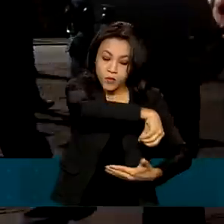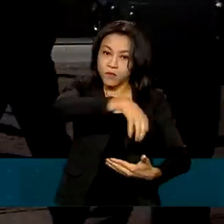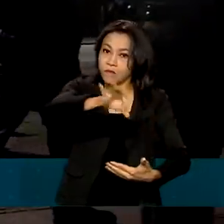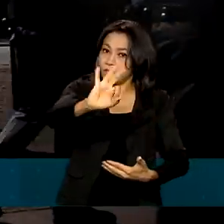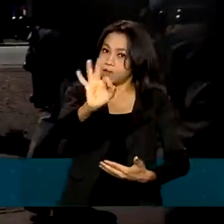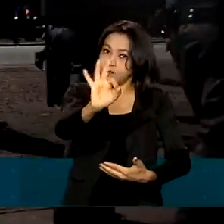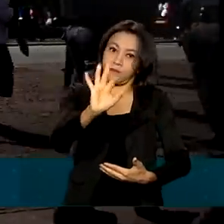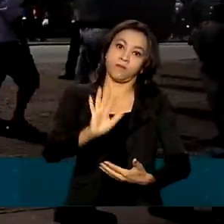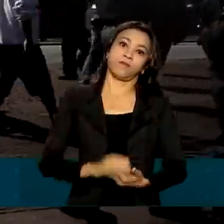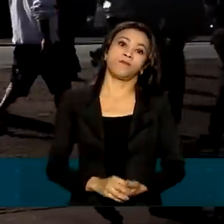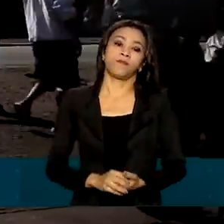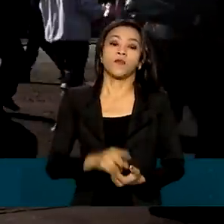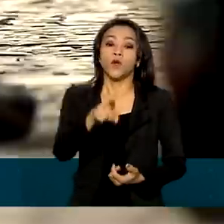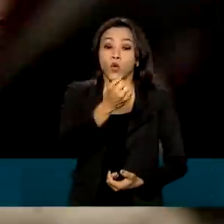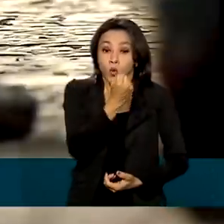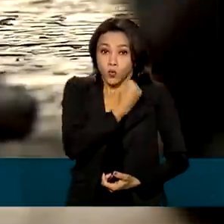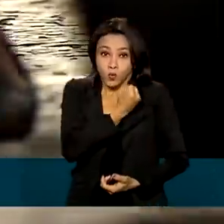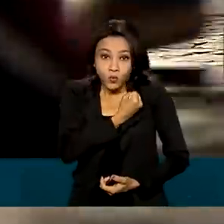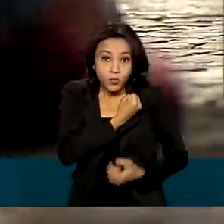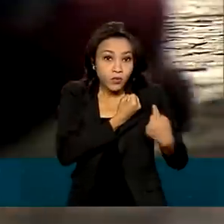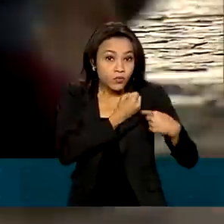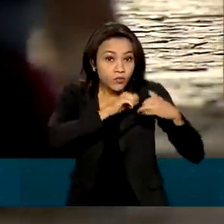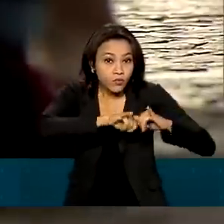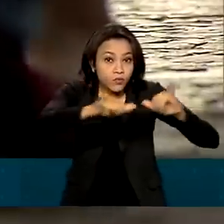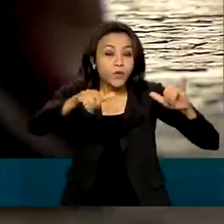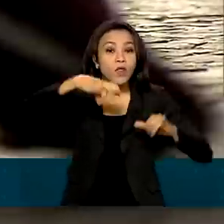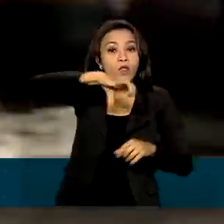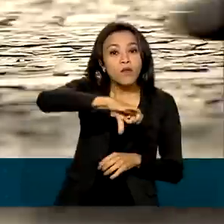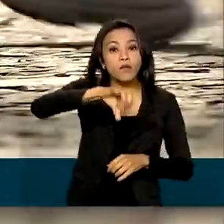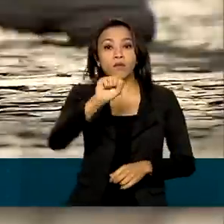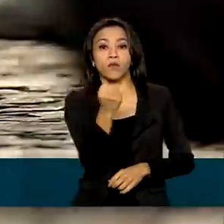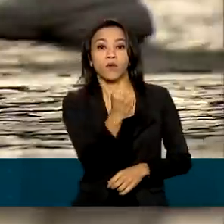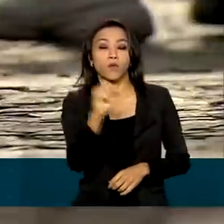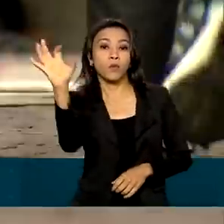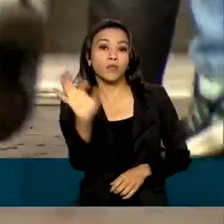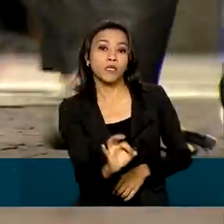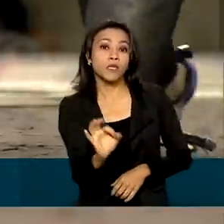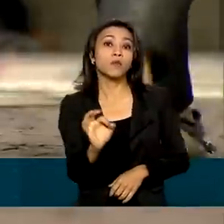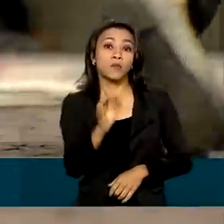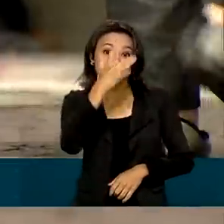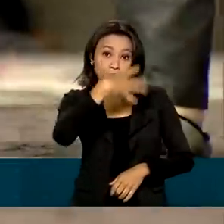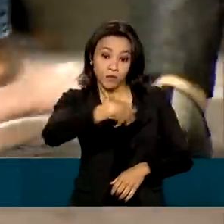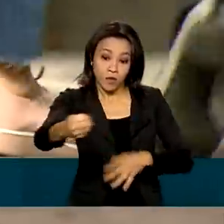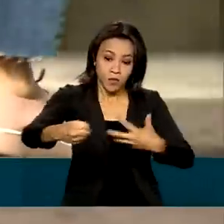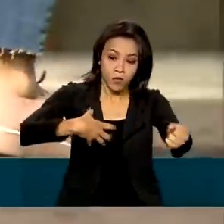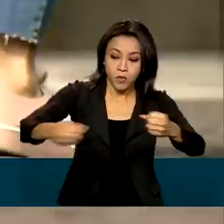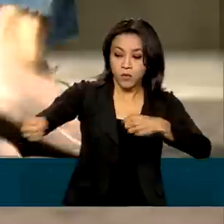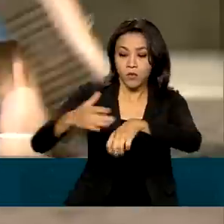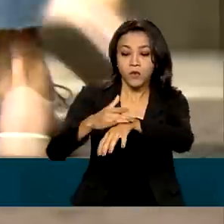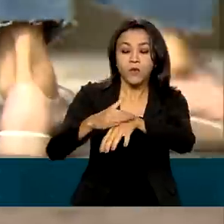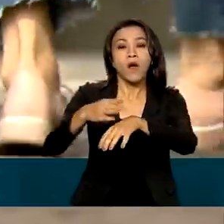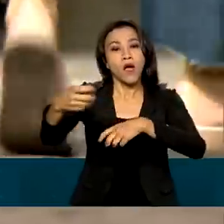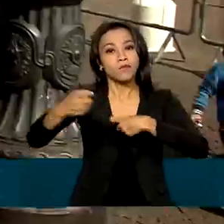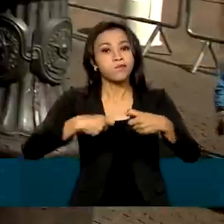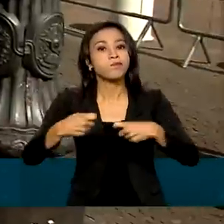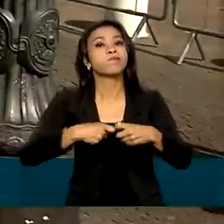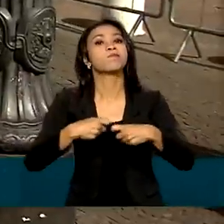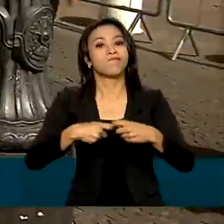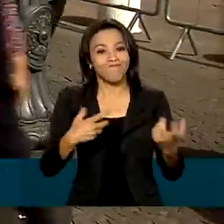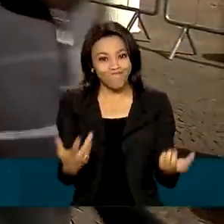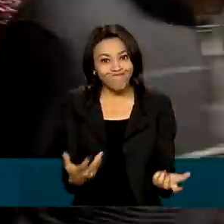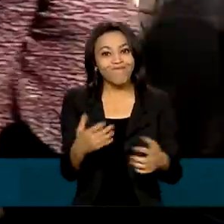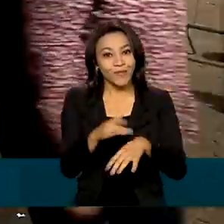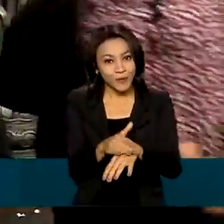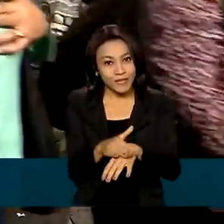-nascido. De acordo com os números, 98% das contaminações ocorrem nas relações sexuais. Por